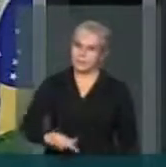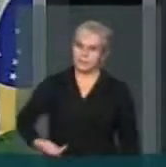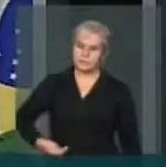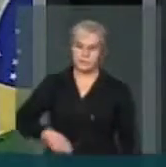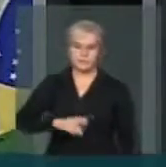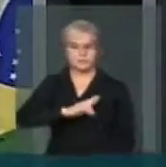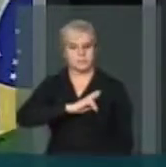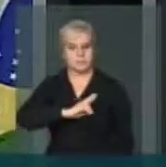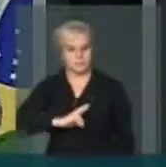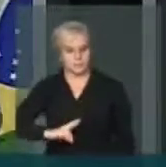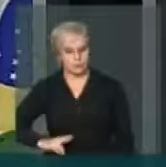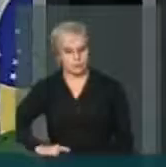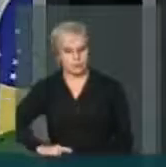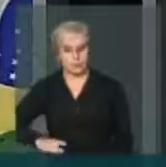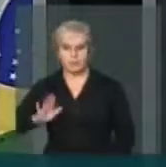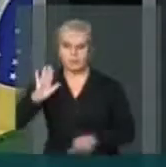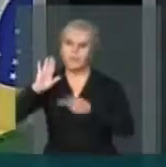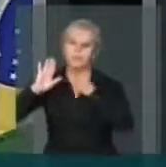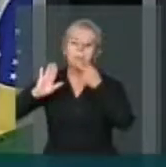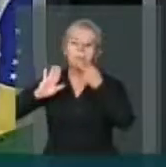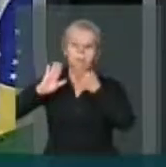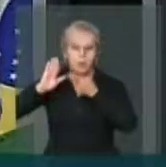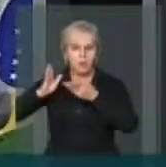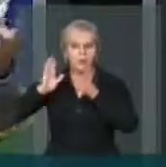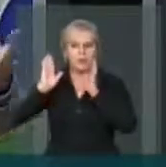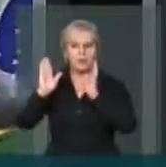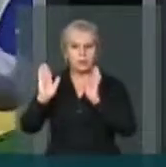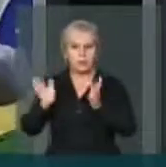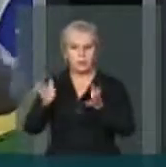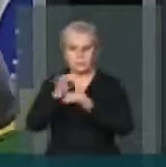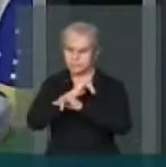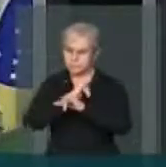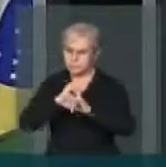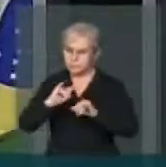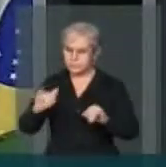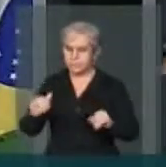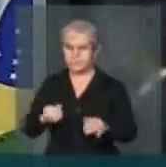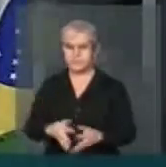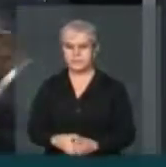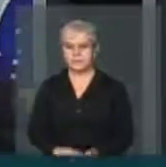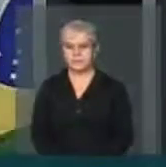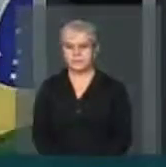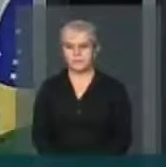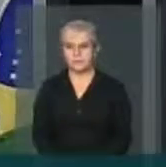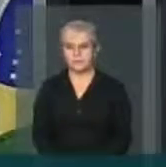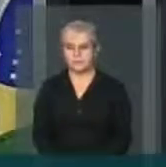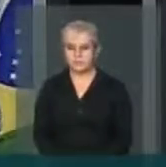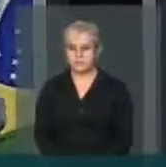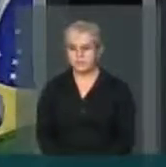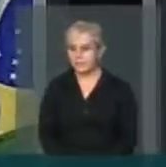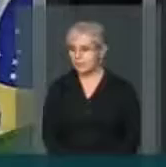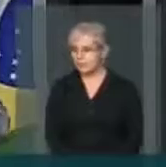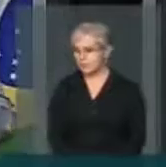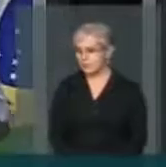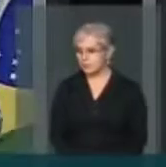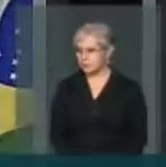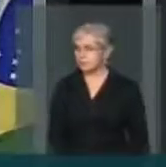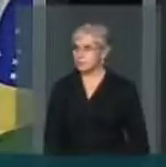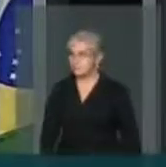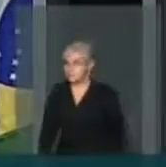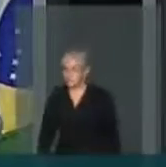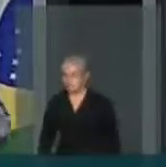república prometeu, publicamente, durante a campanha, dizendo que jamais